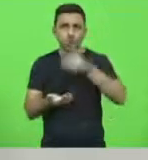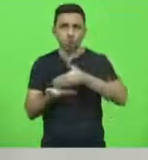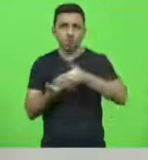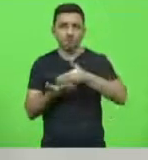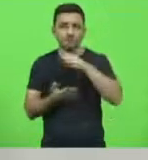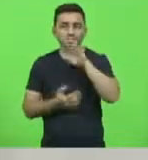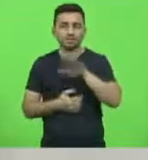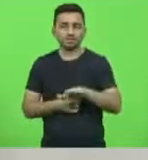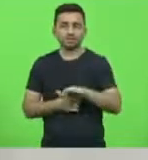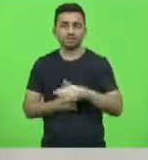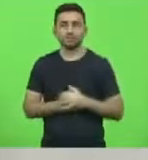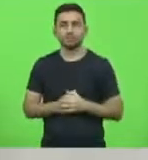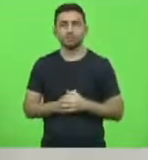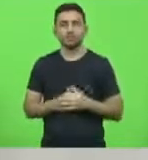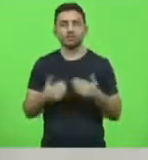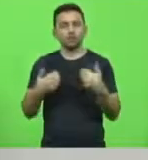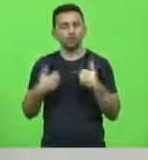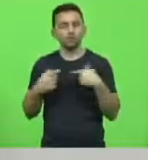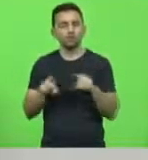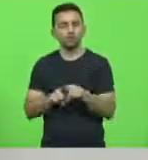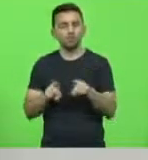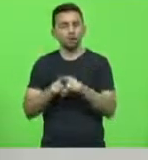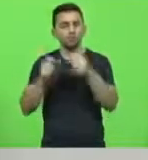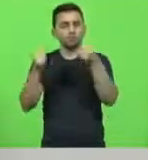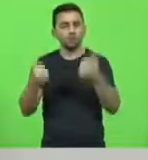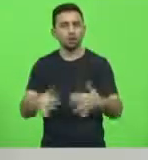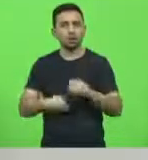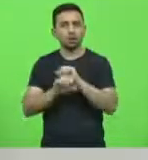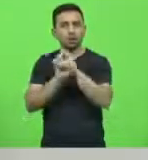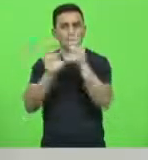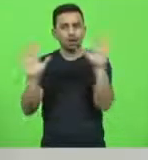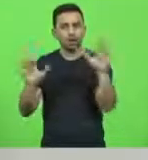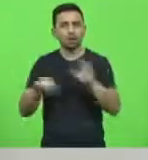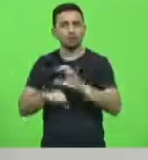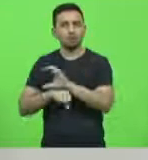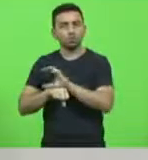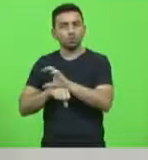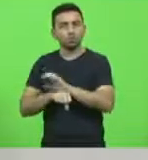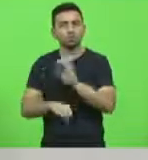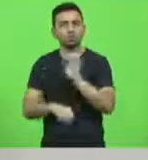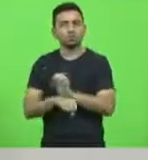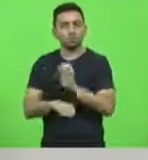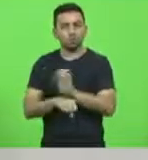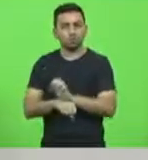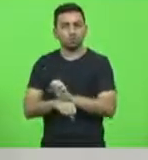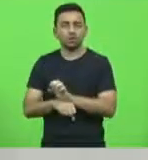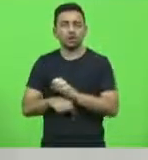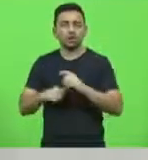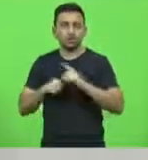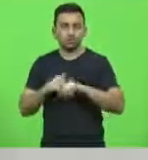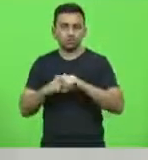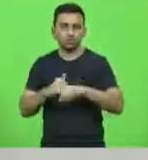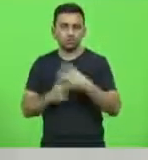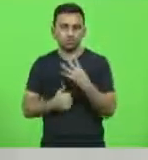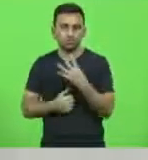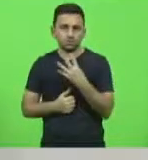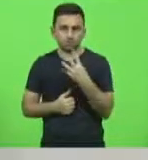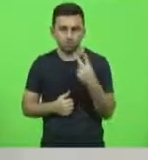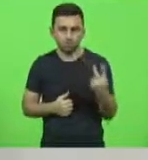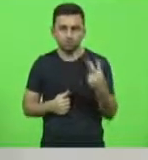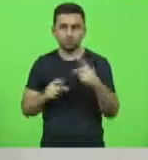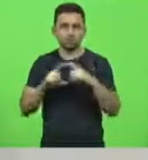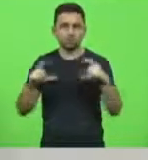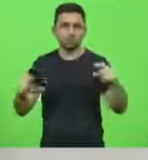tarde. Eu também deixei claro, naquele momento, que a Constituição Estadual, em seu artigo 42, parágrafo 2º,